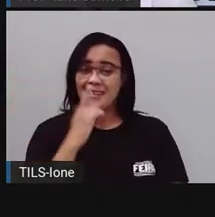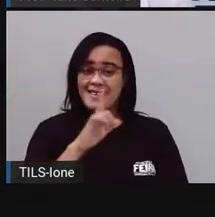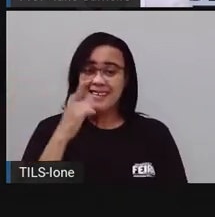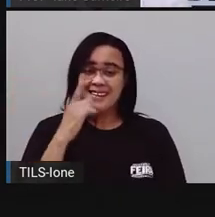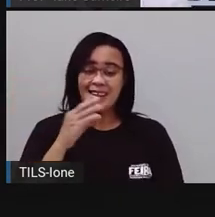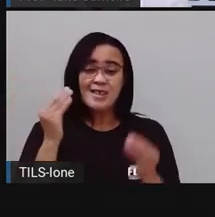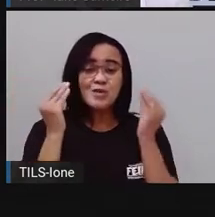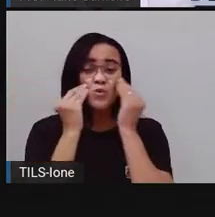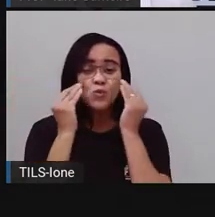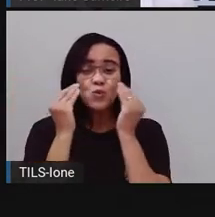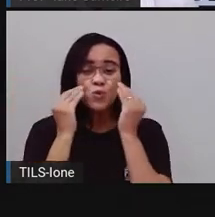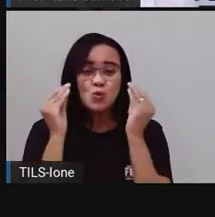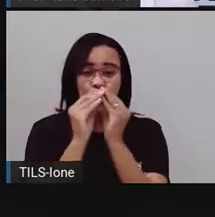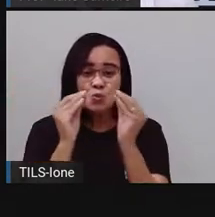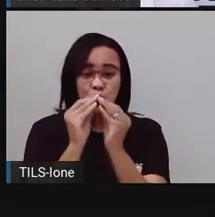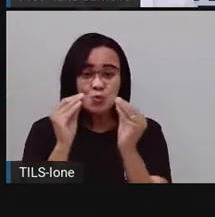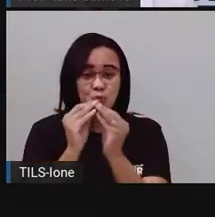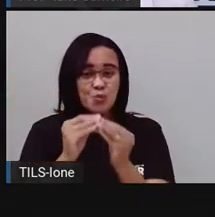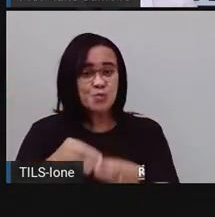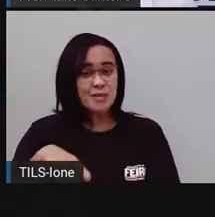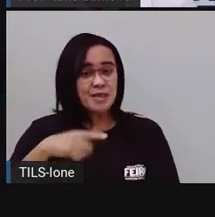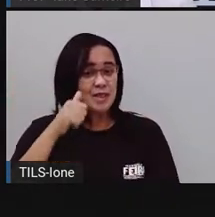da princesa Maribel.